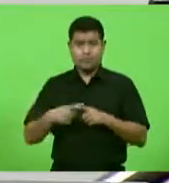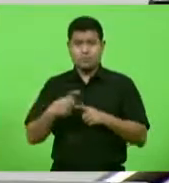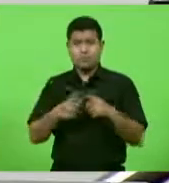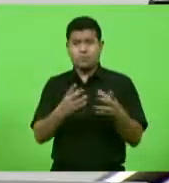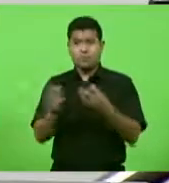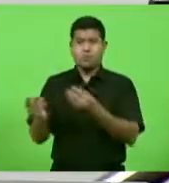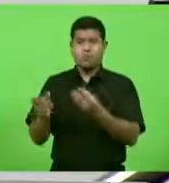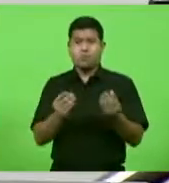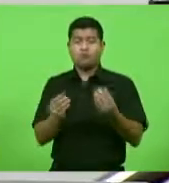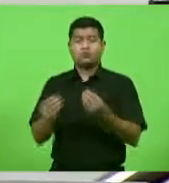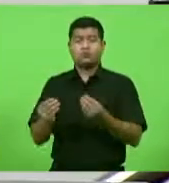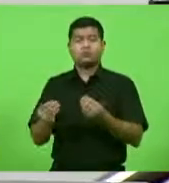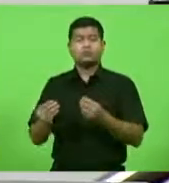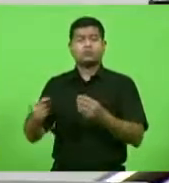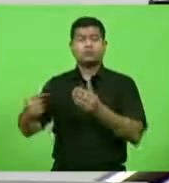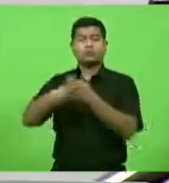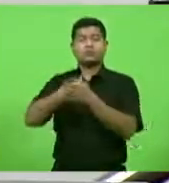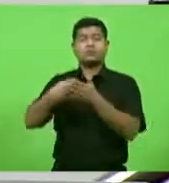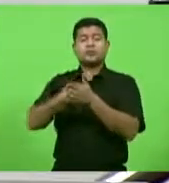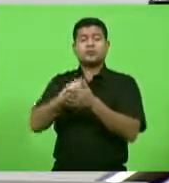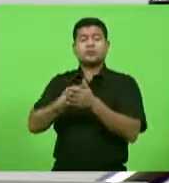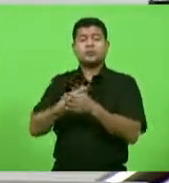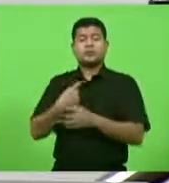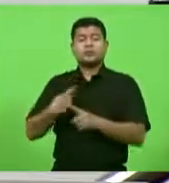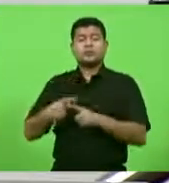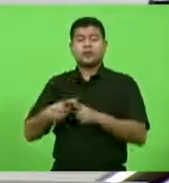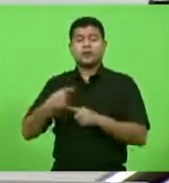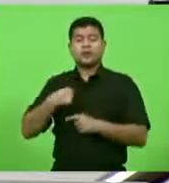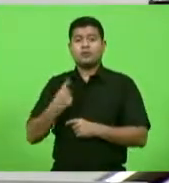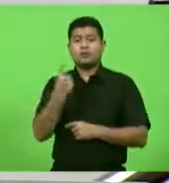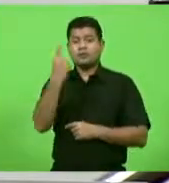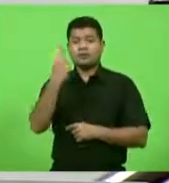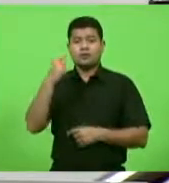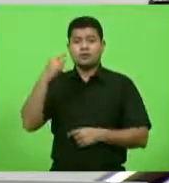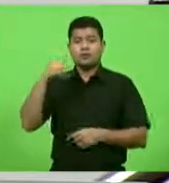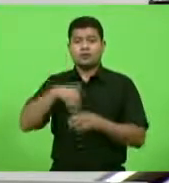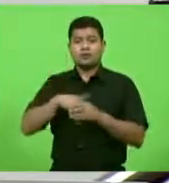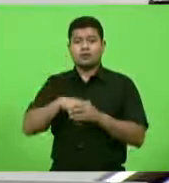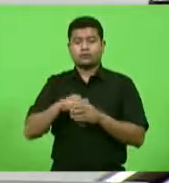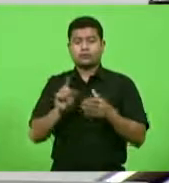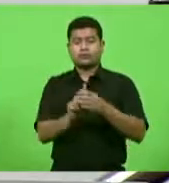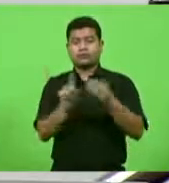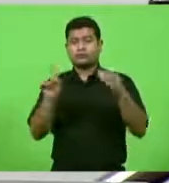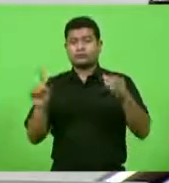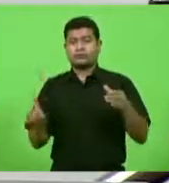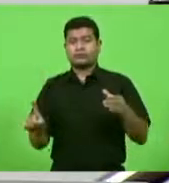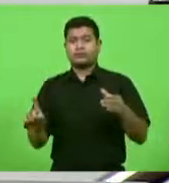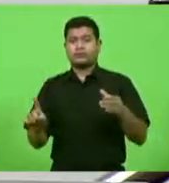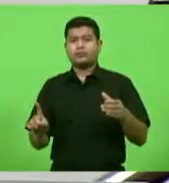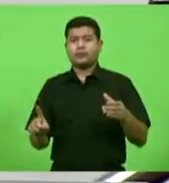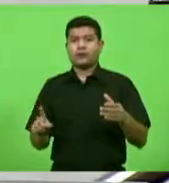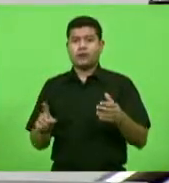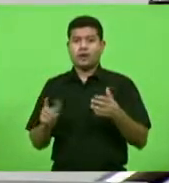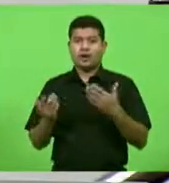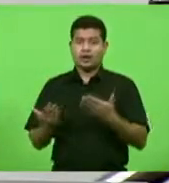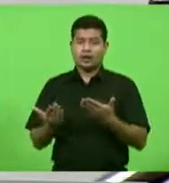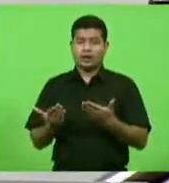vieram me perguntar porque eu fui o único deputado a votar pelo afastamento do governador Moisés